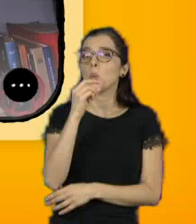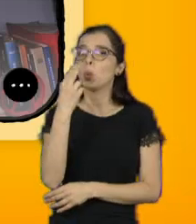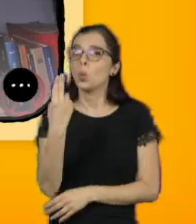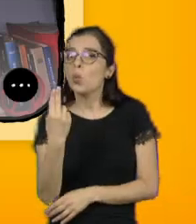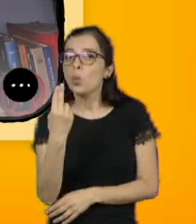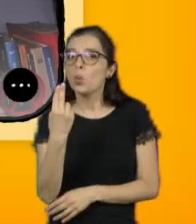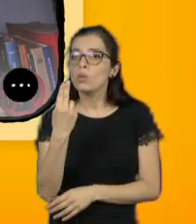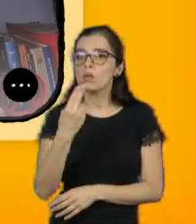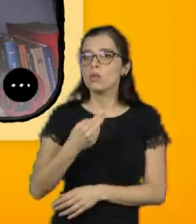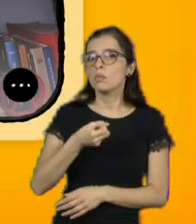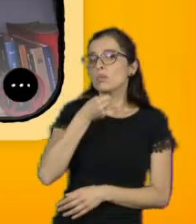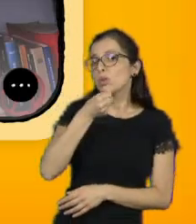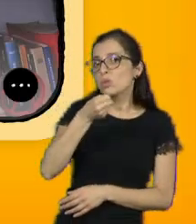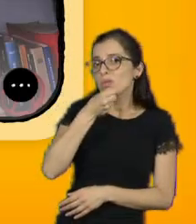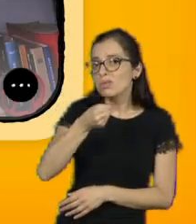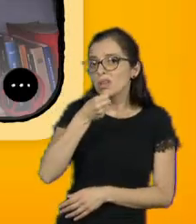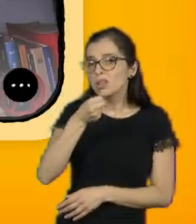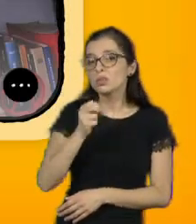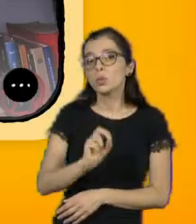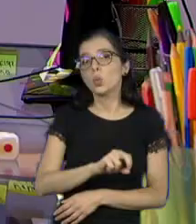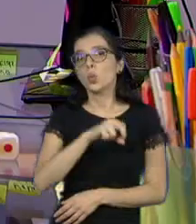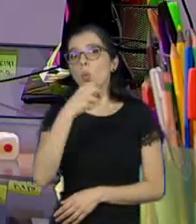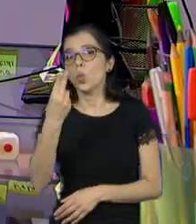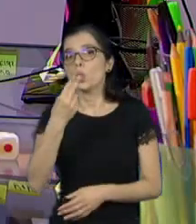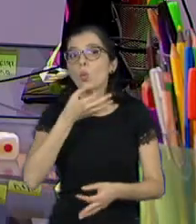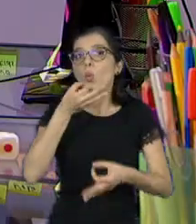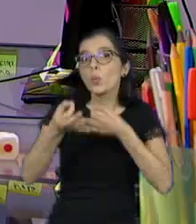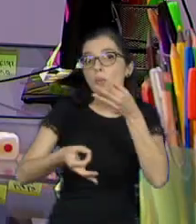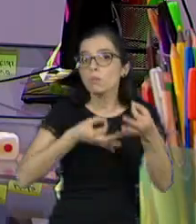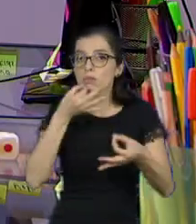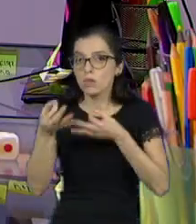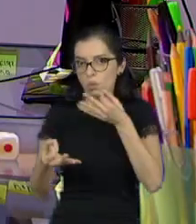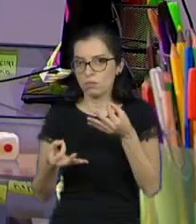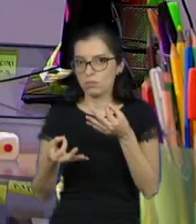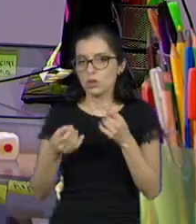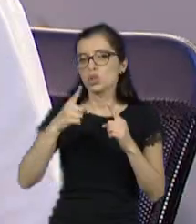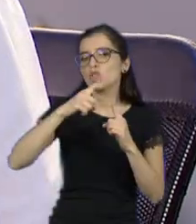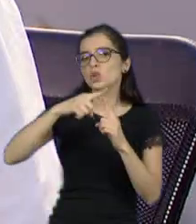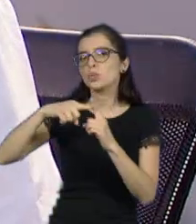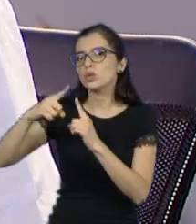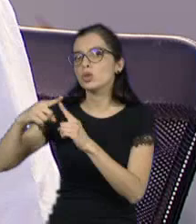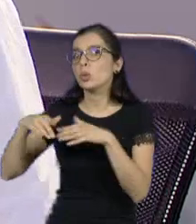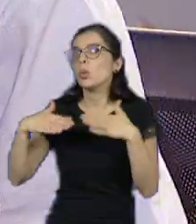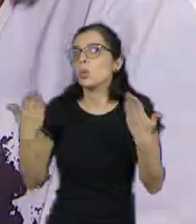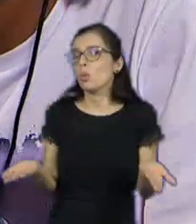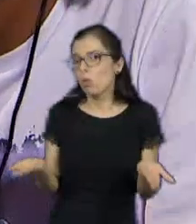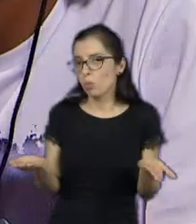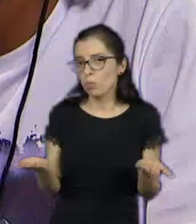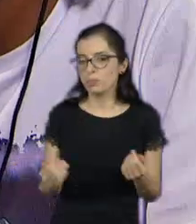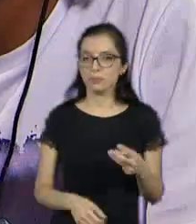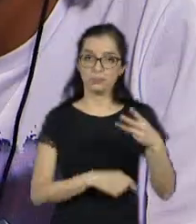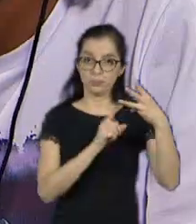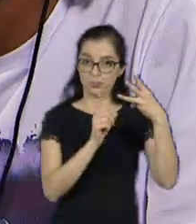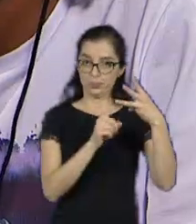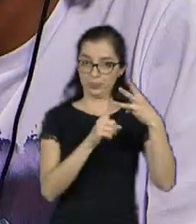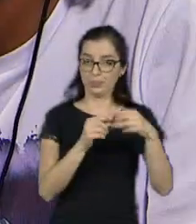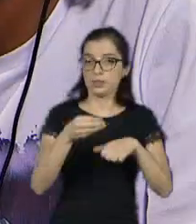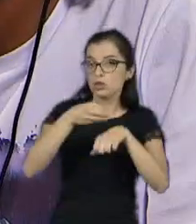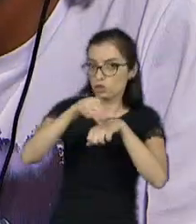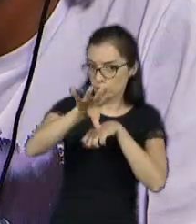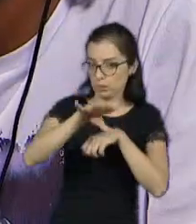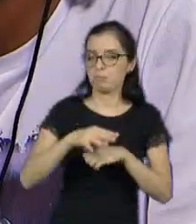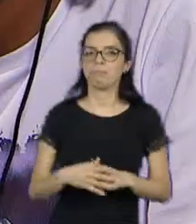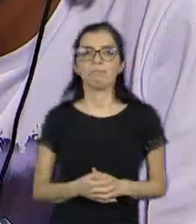dentro do jornalismo, ou se ela é a opinião de alguém sobre alguma coisa. E a terceira dica, e muito importante,